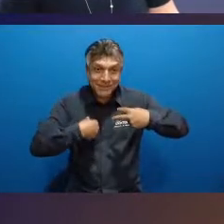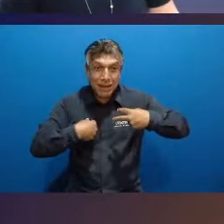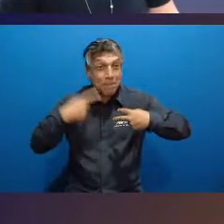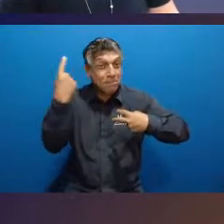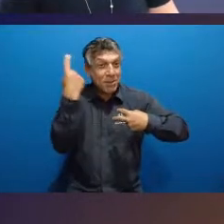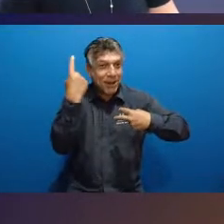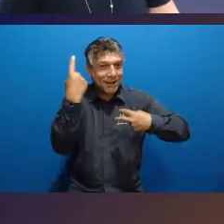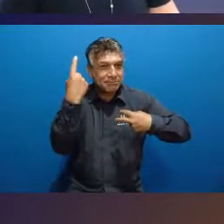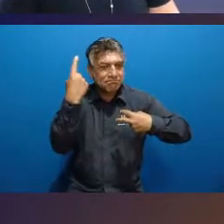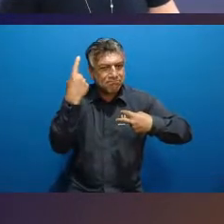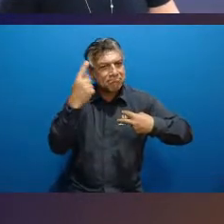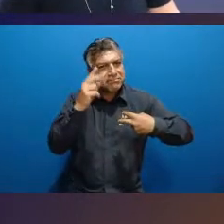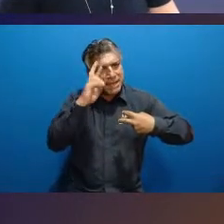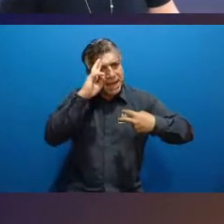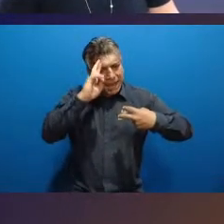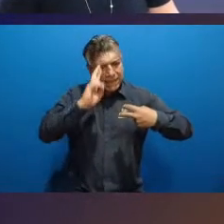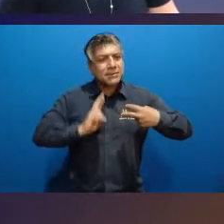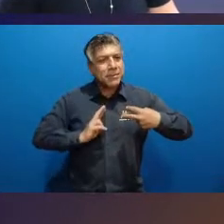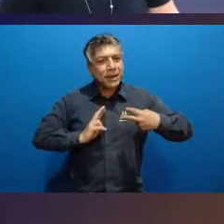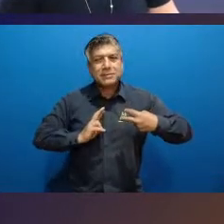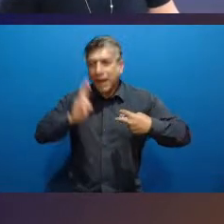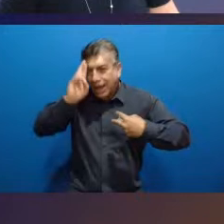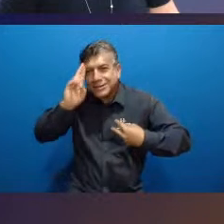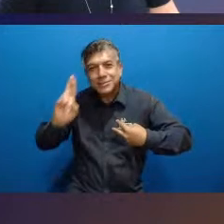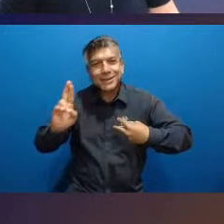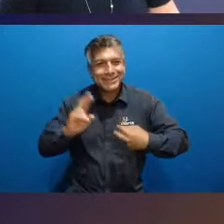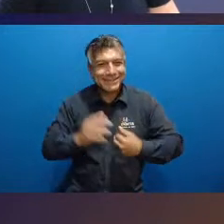ponto principal de qualquer tipo de educador e gestor.